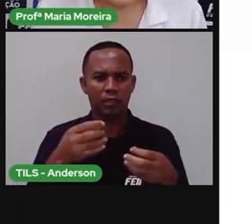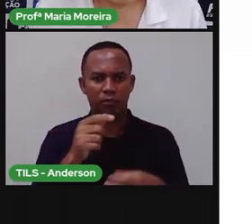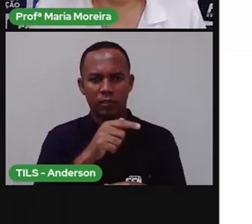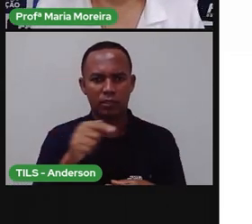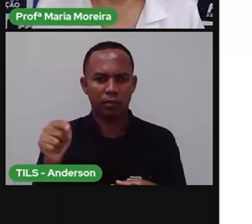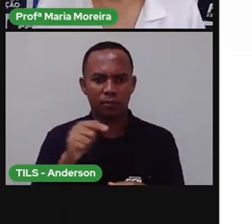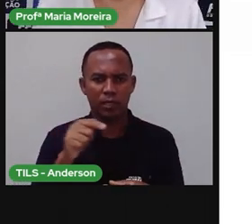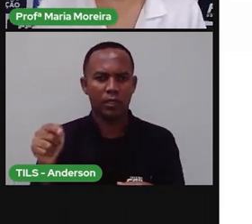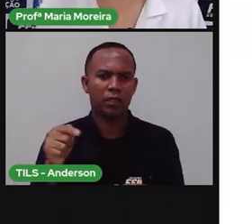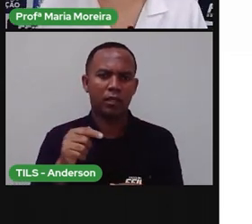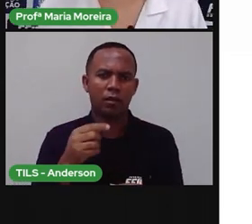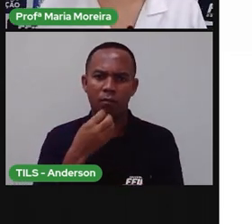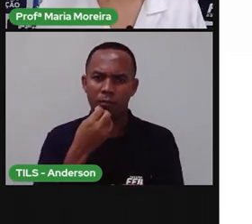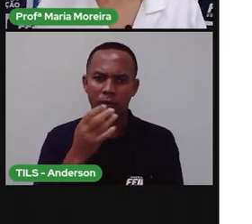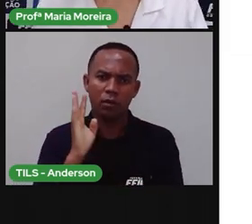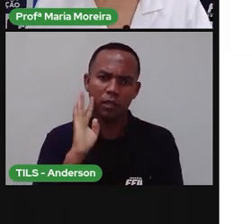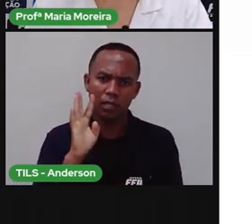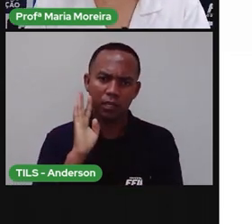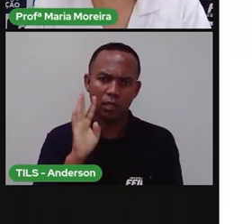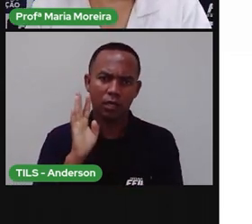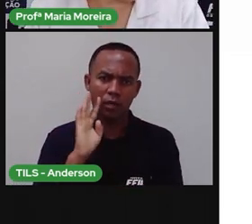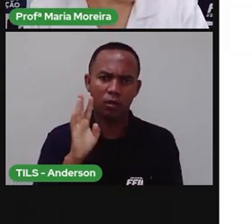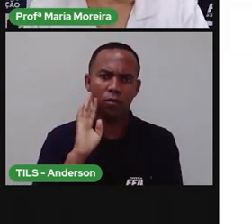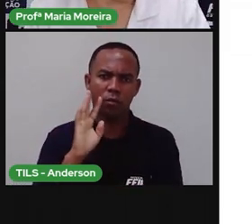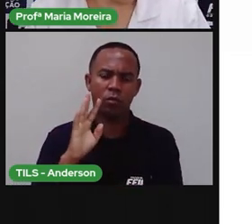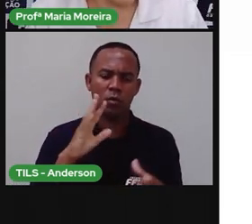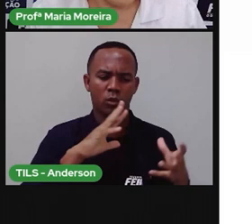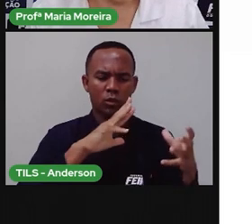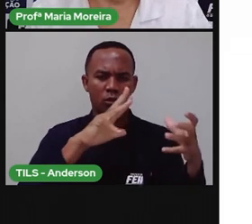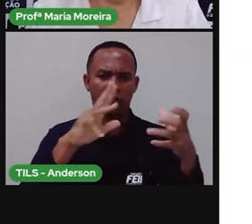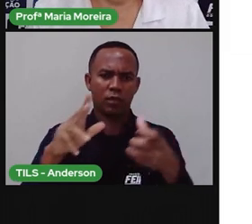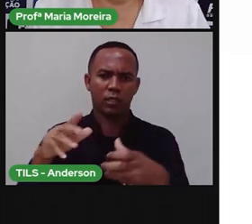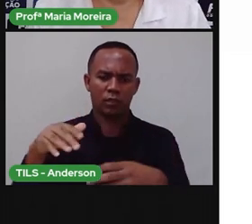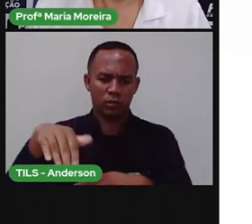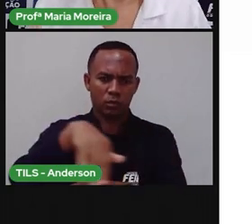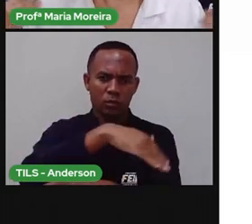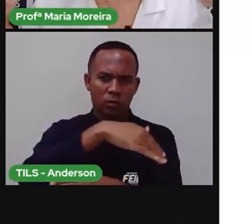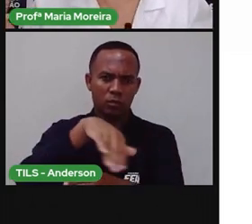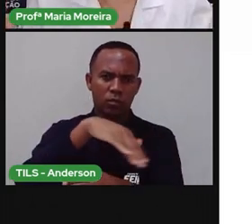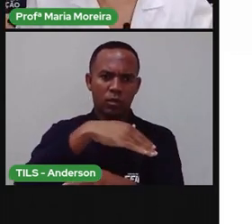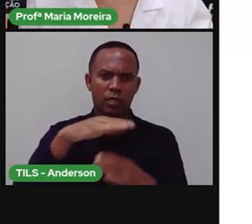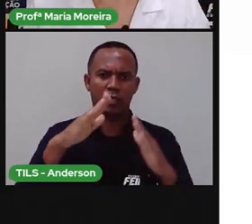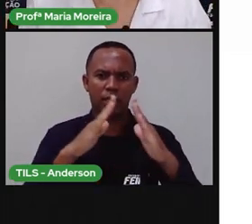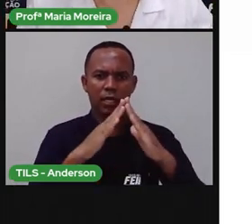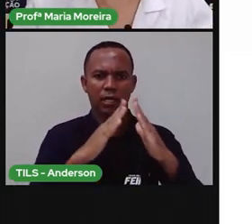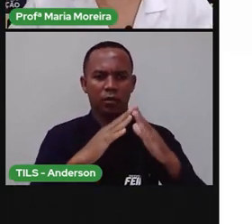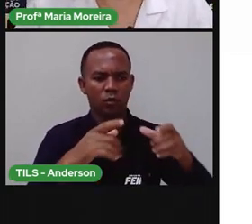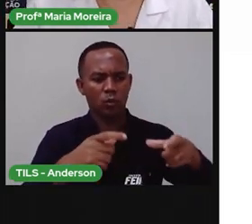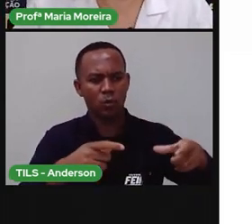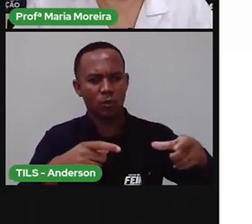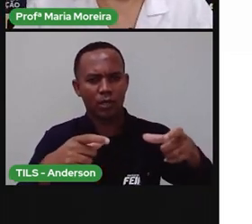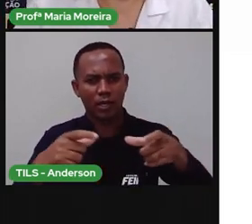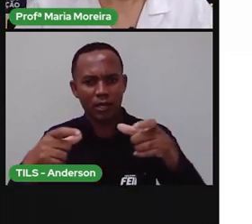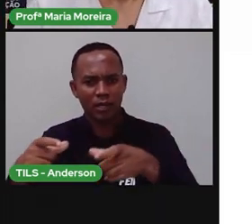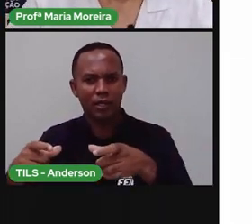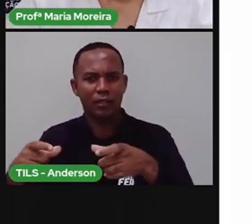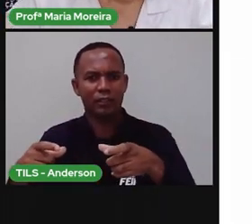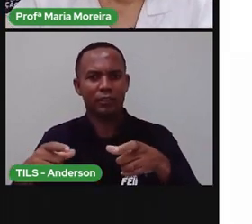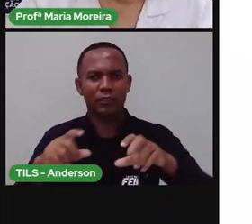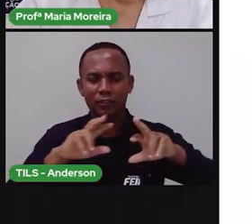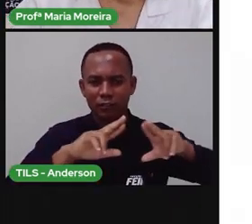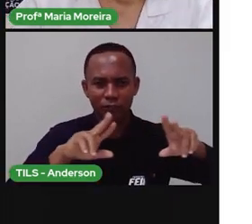como maravilhoso é o universo. A gente conhece a nossa rua, a nossa casa, a nossa rua, o nosso bairro, a nossa cidade.